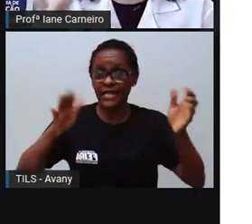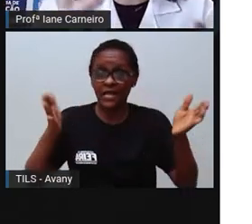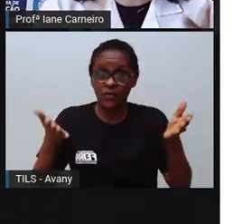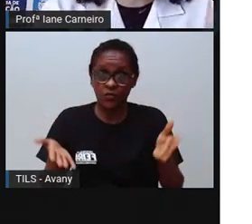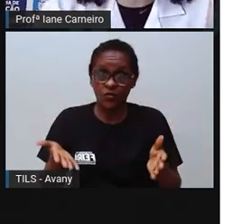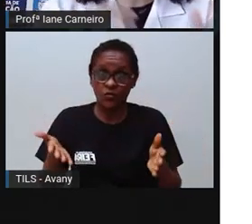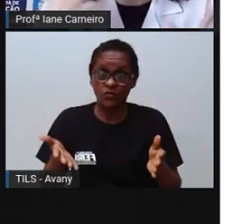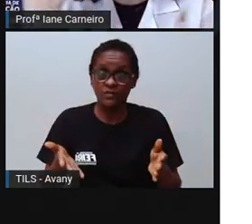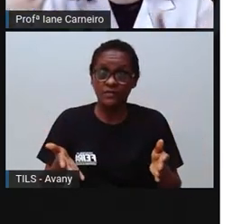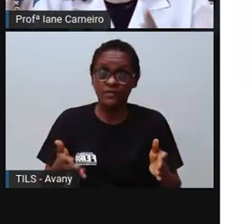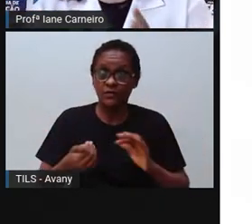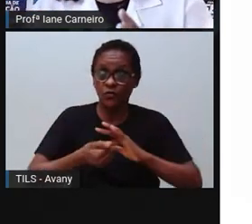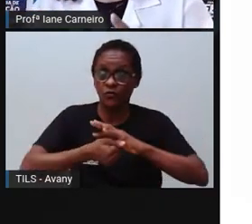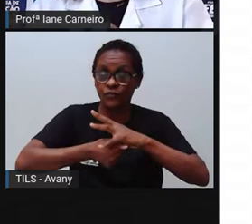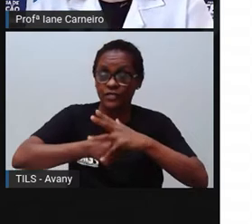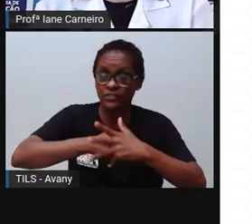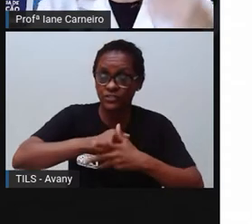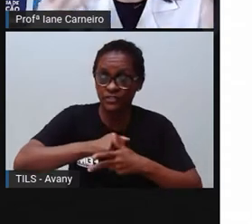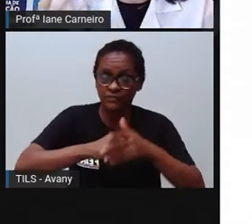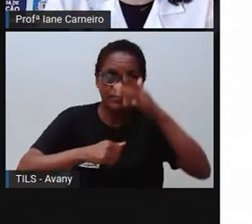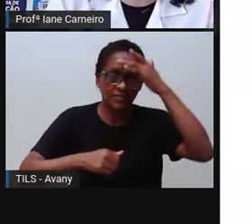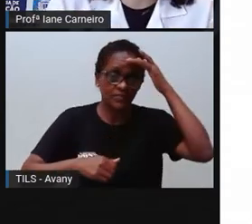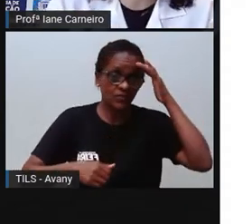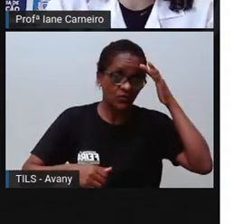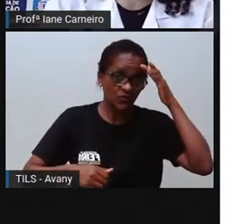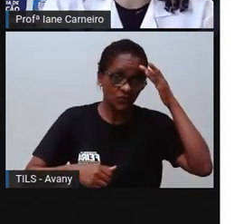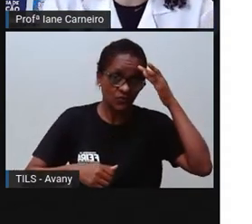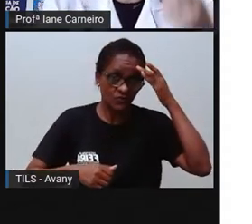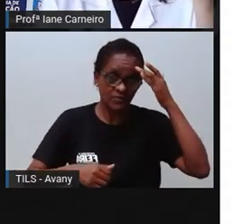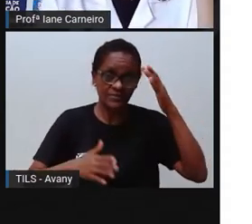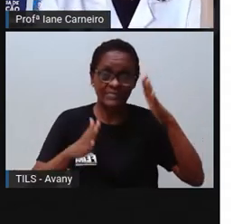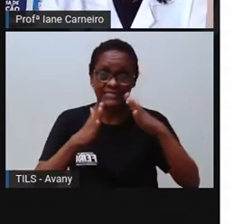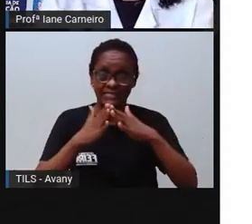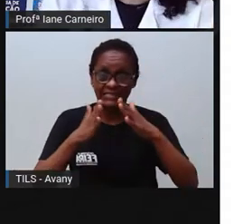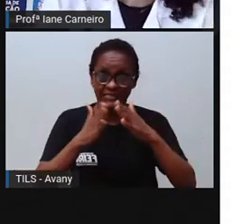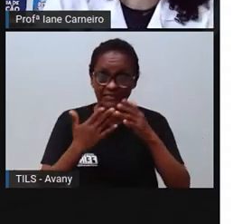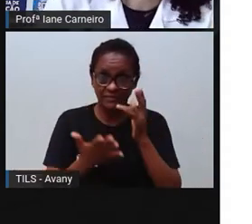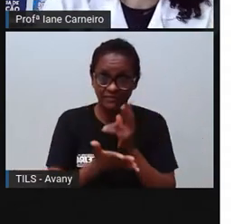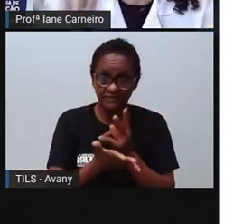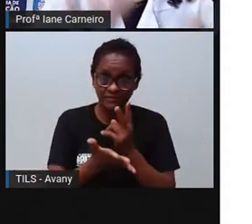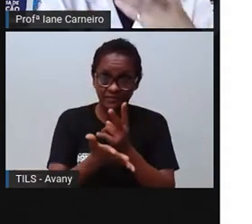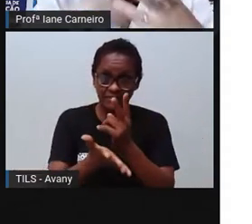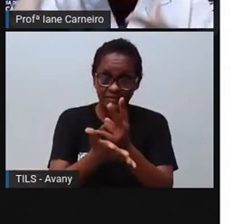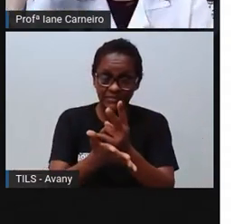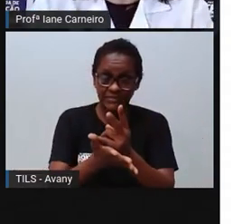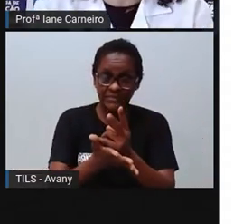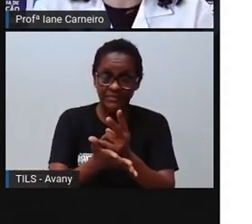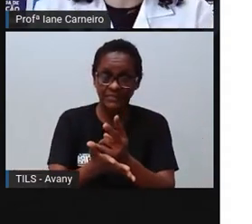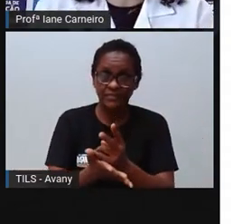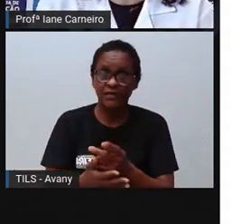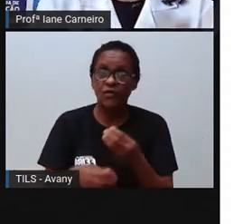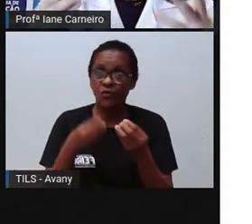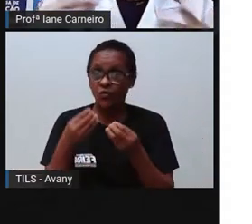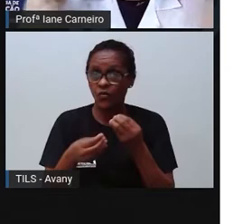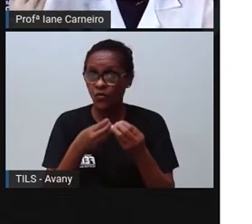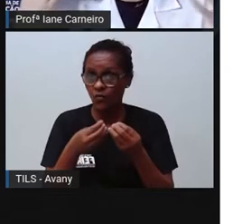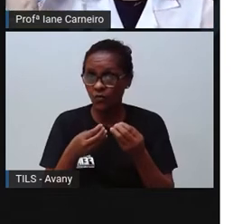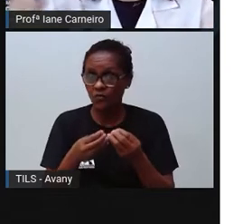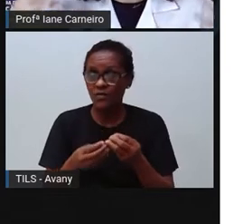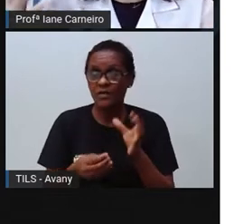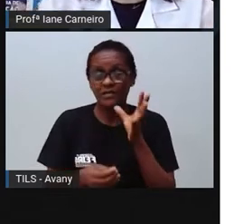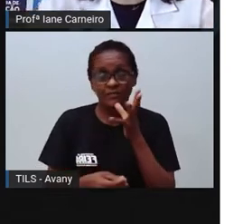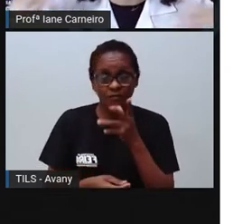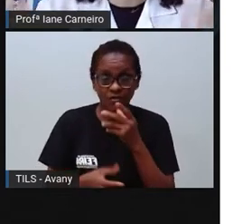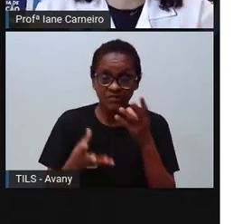porque quem tá, né, que voltou pra escola de forma semipresencial, vai uma semana pra escola, na outra não. Então, como as